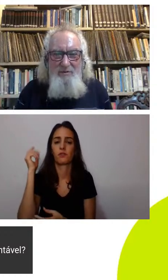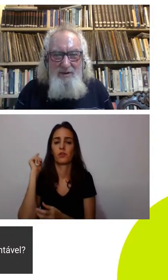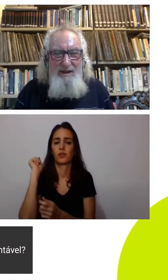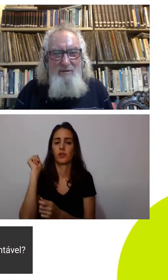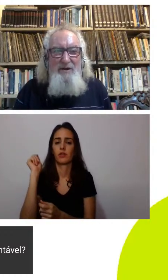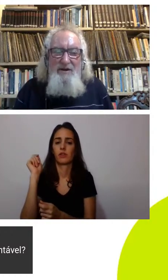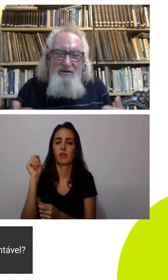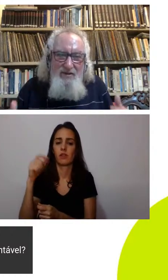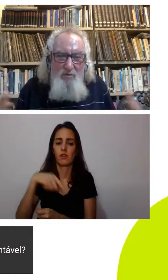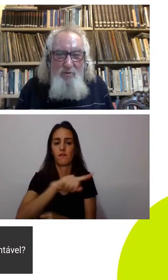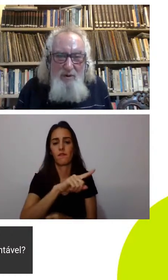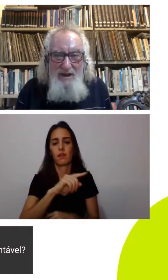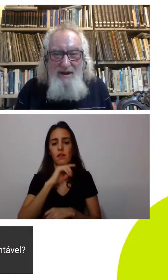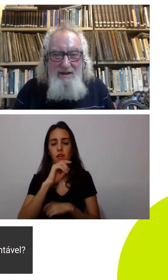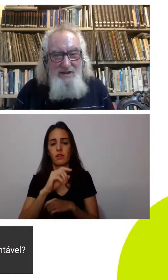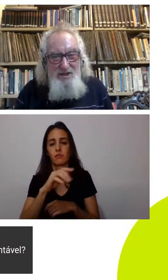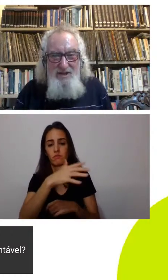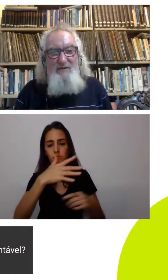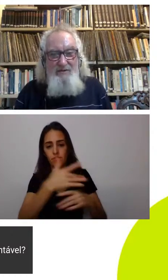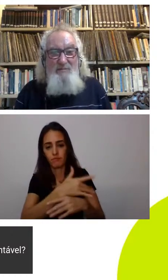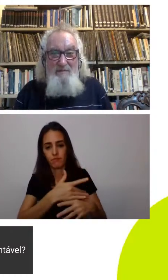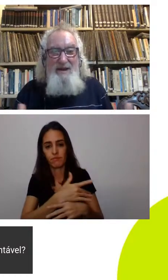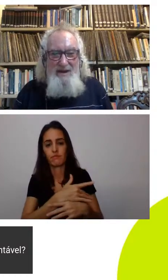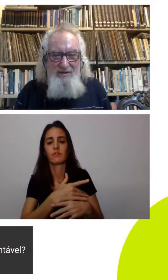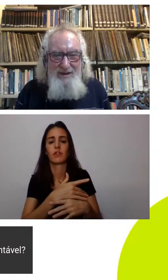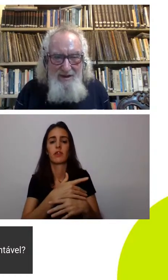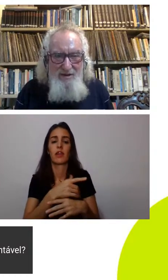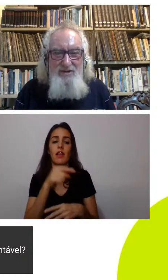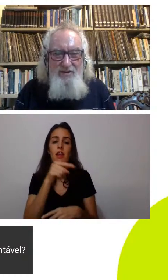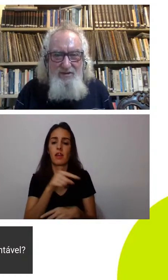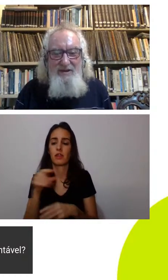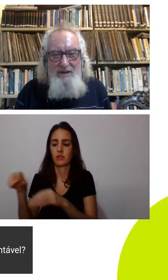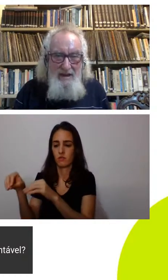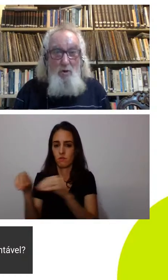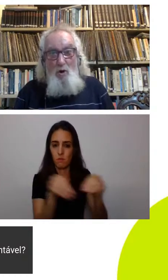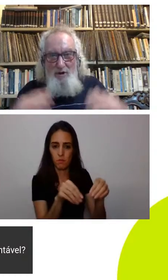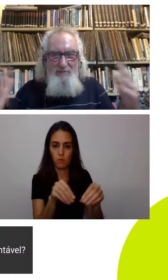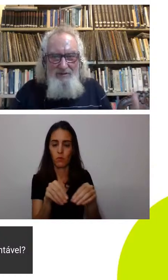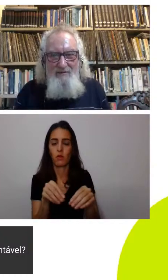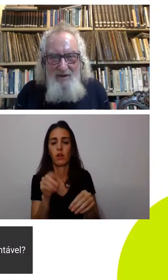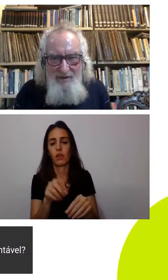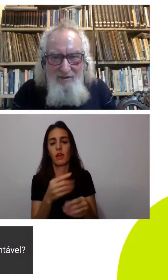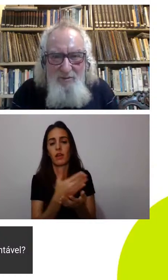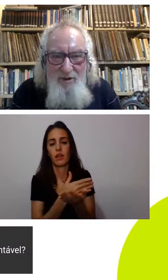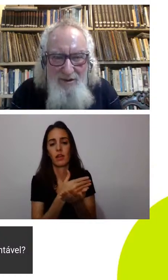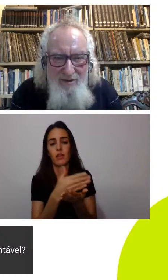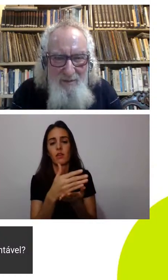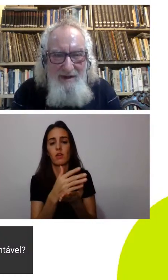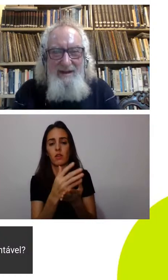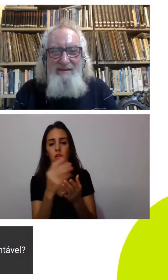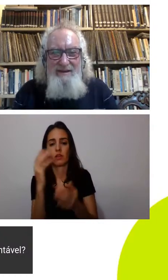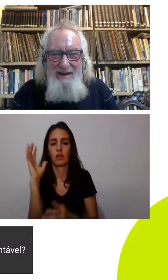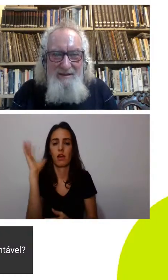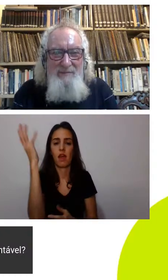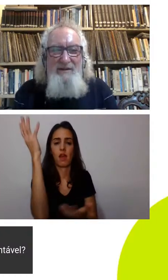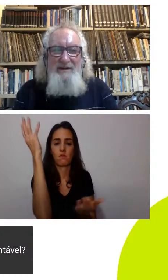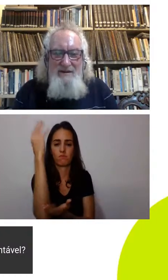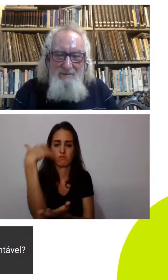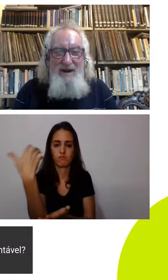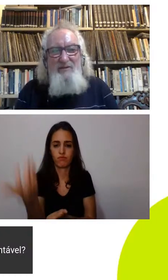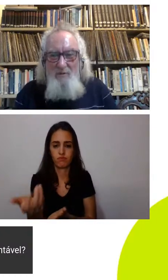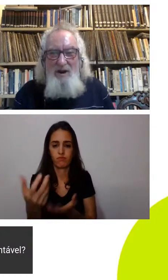estabelecer no terra segundo ele ali a gente teve as primeiras grandes enormes devastações nesse planeta